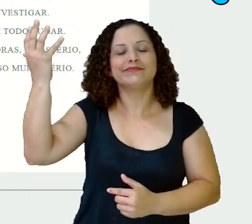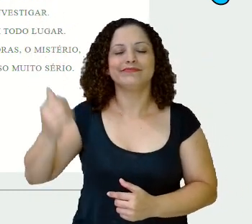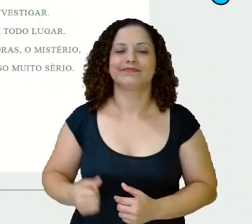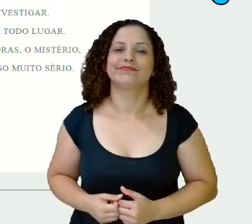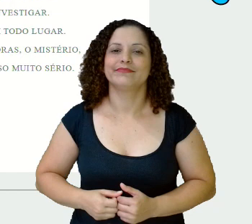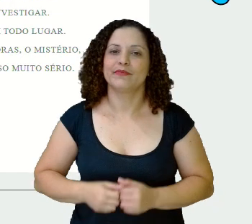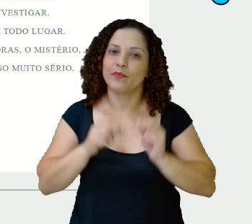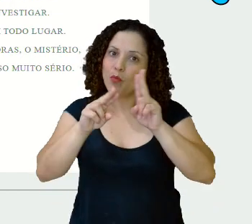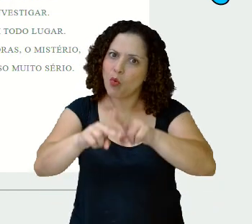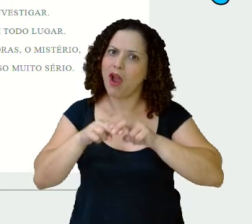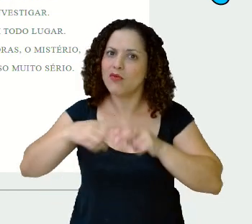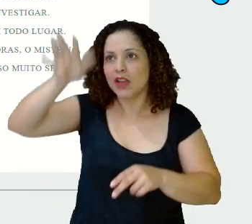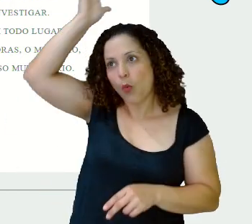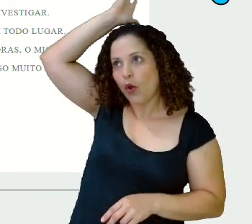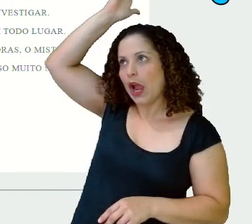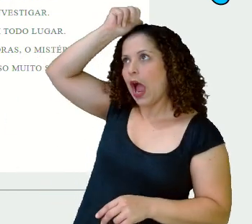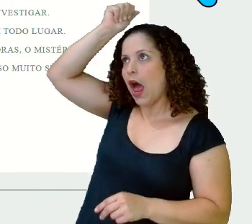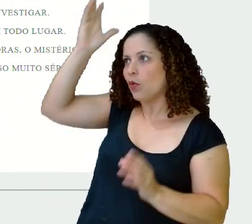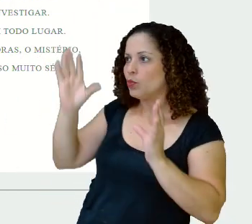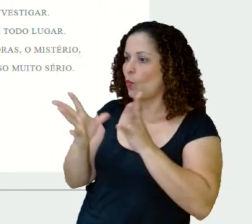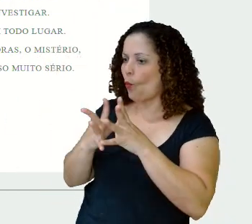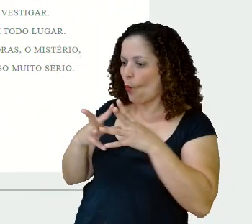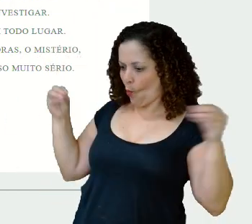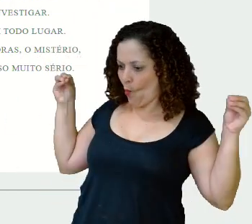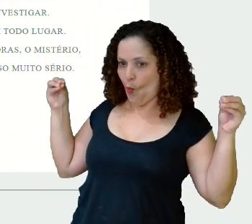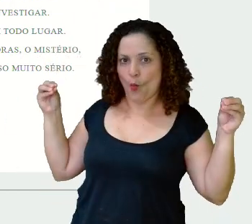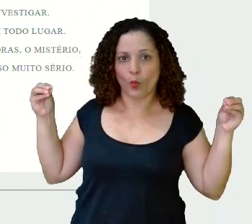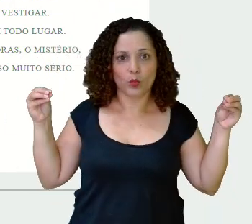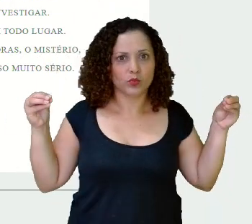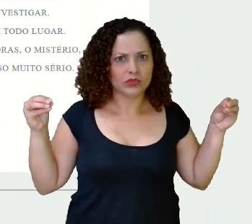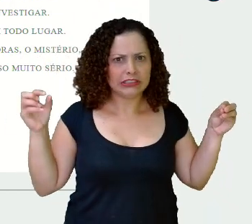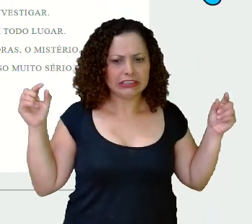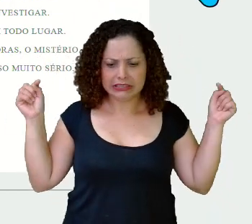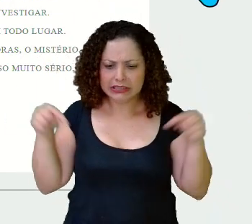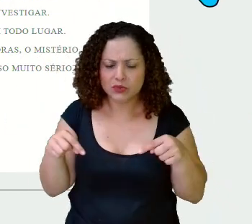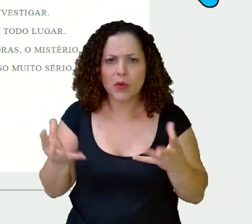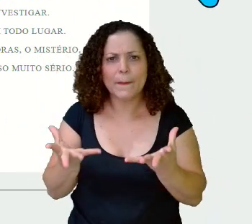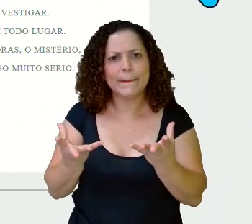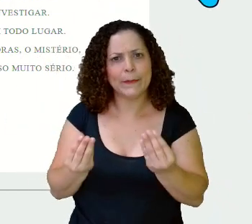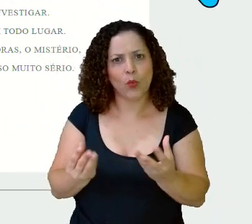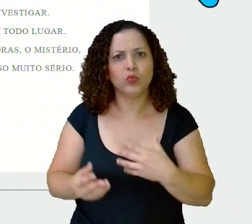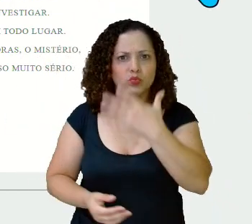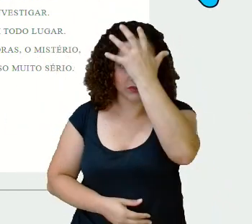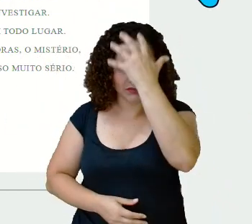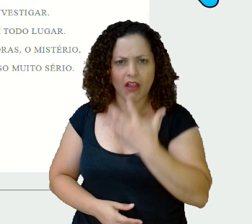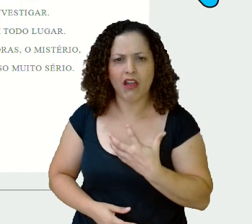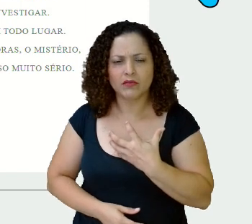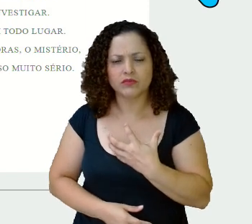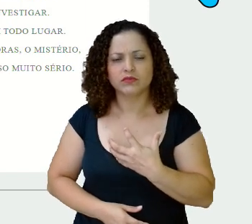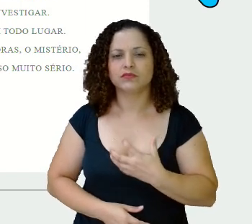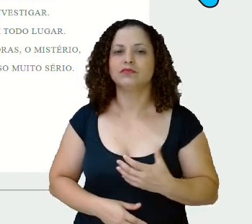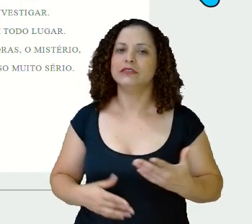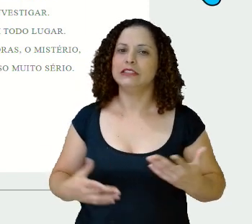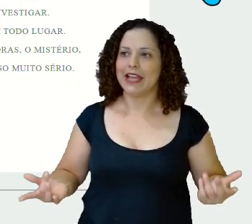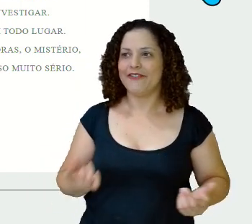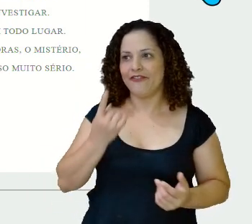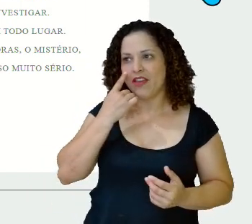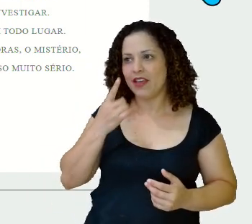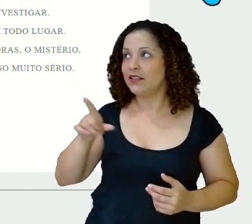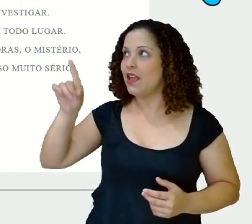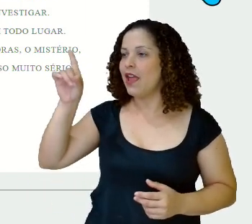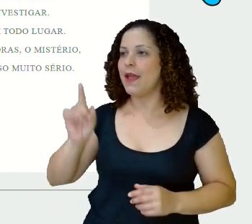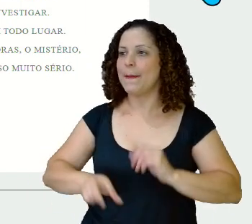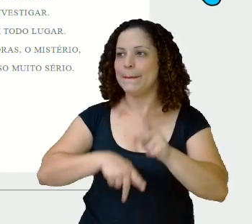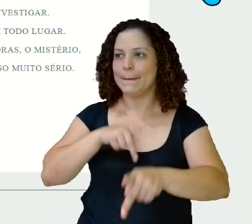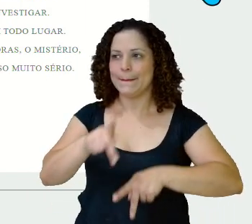sumiço do galo era um caso muito sério Aí vocês vendo o cortejo do maracatu